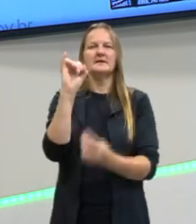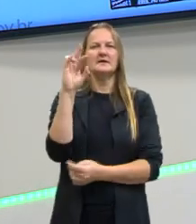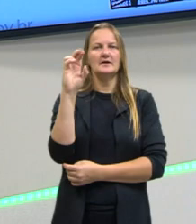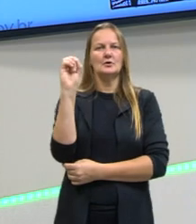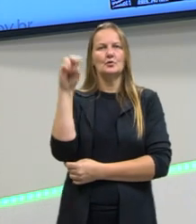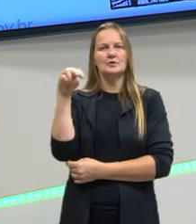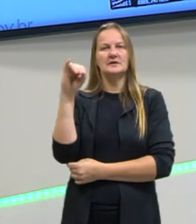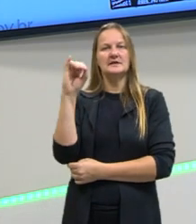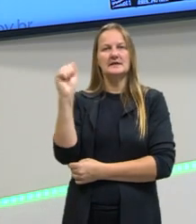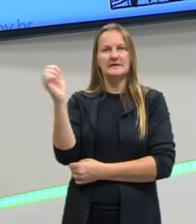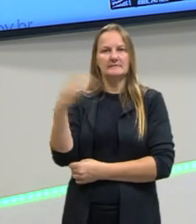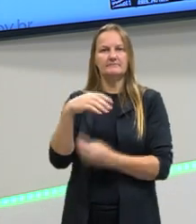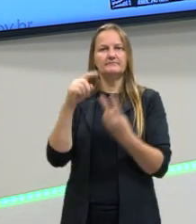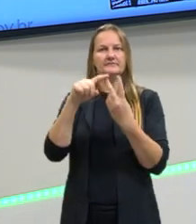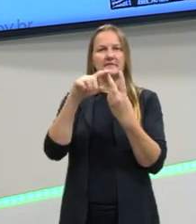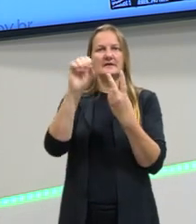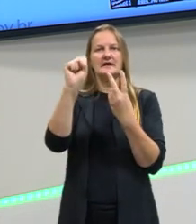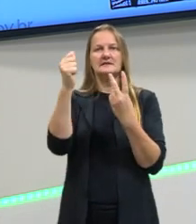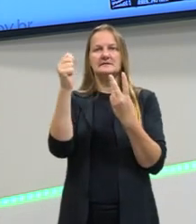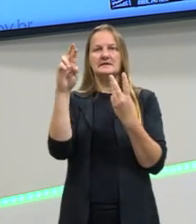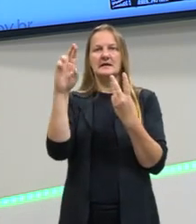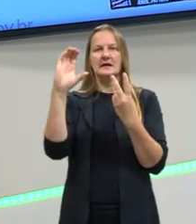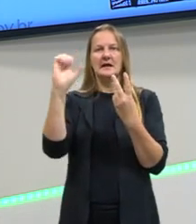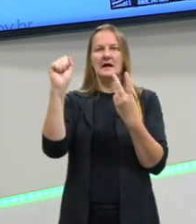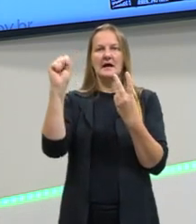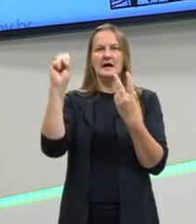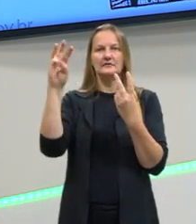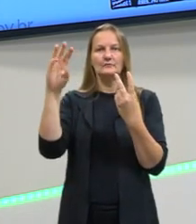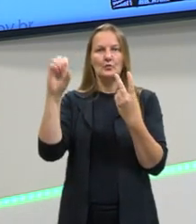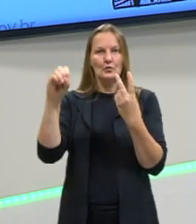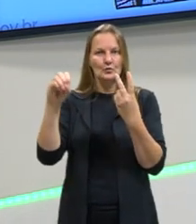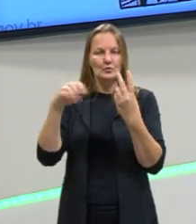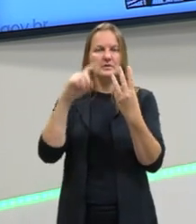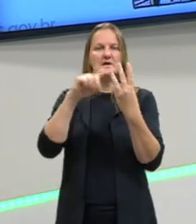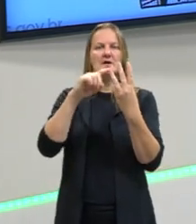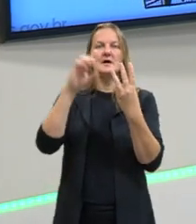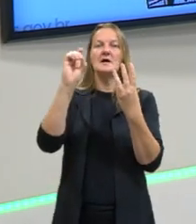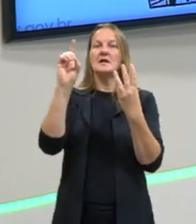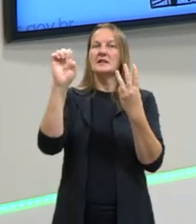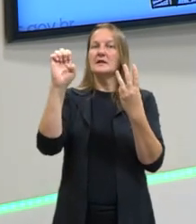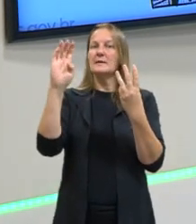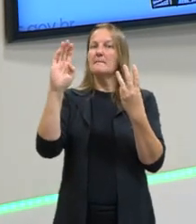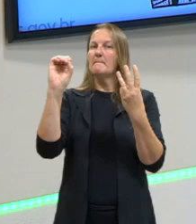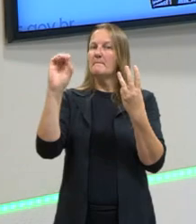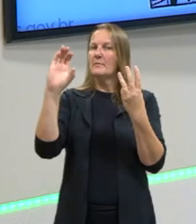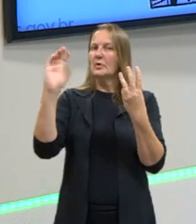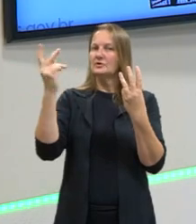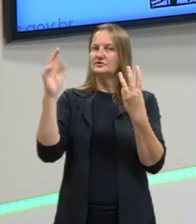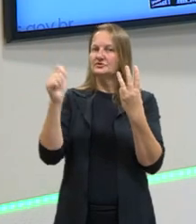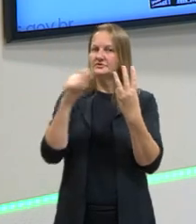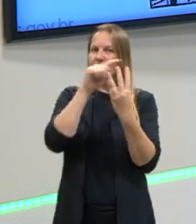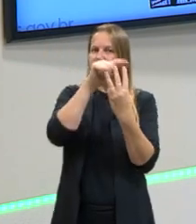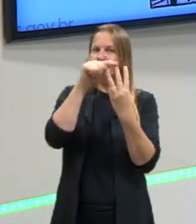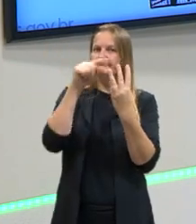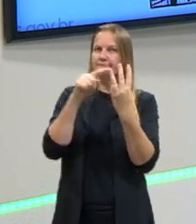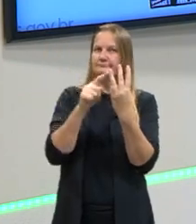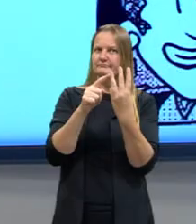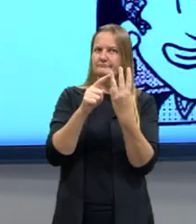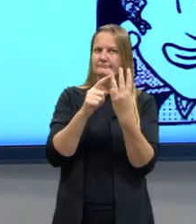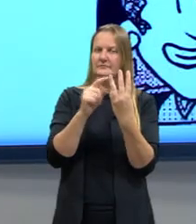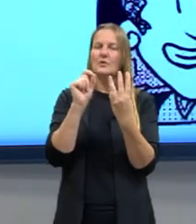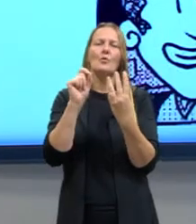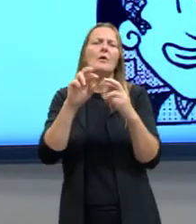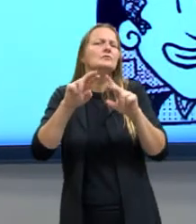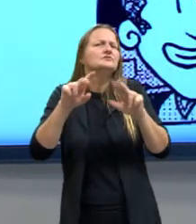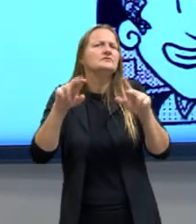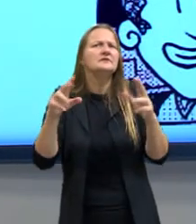Ironia, sarcasmo e deboche. Hoje a gente vai falar um pouquinho sobre a diferença ou a semelhança entre as três e como a